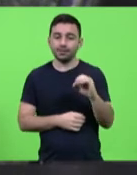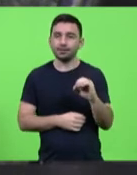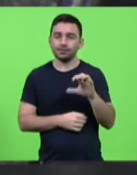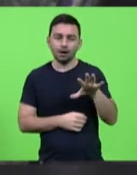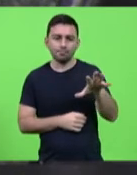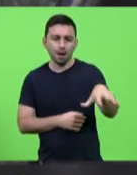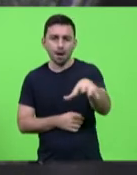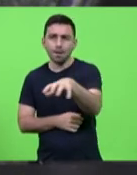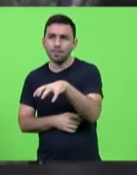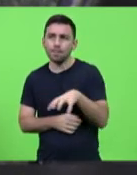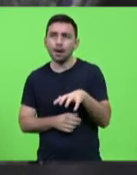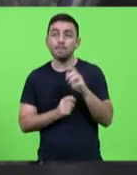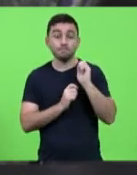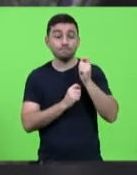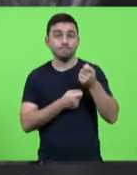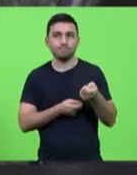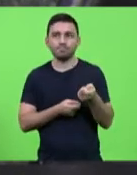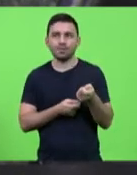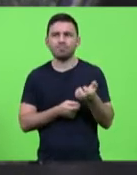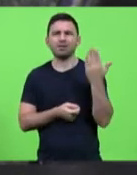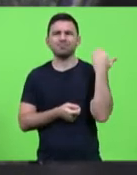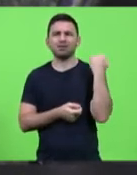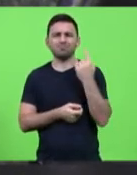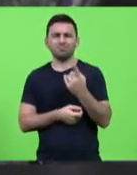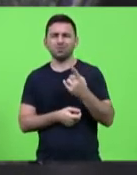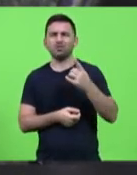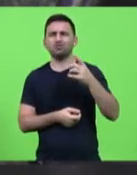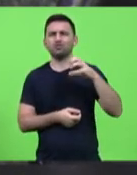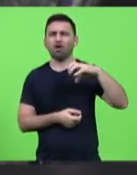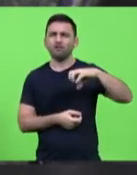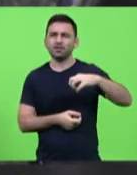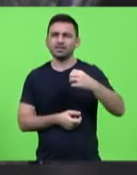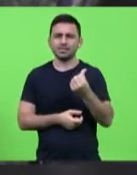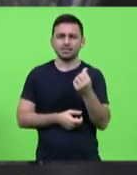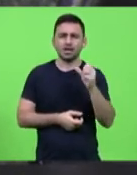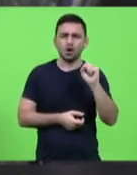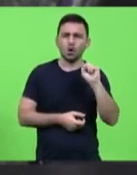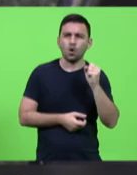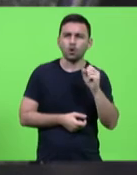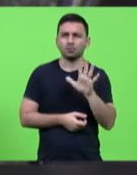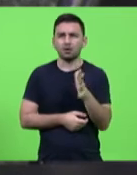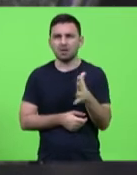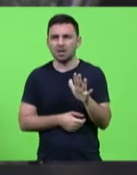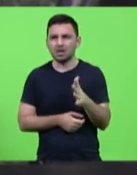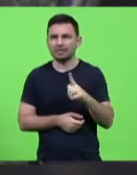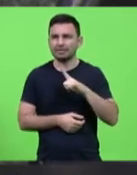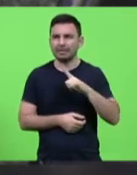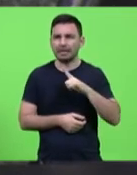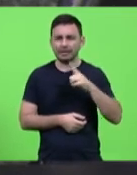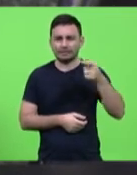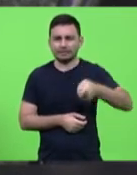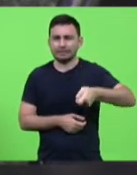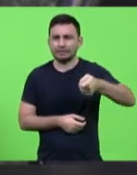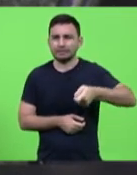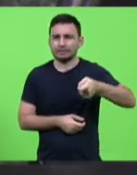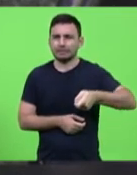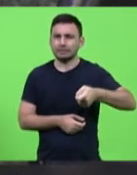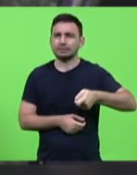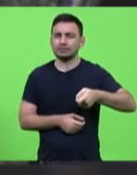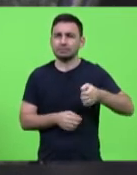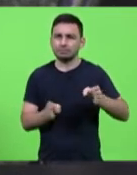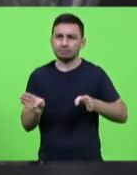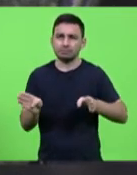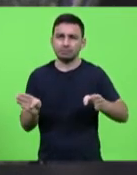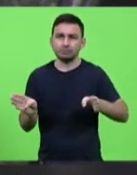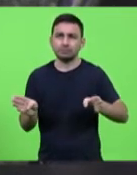pescadores. Eu estou falando dos anos 67, 68, em meio à ditadura, etc. Ele